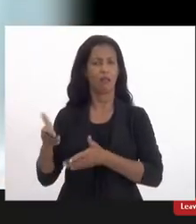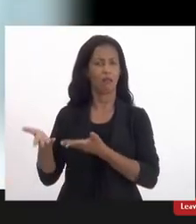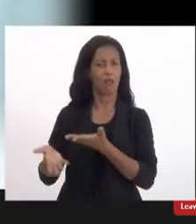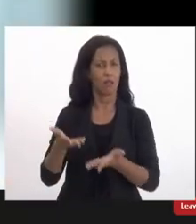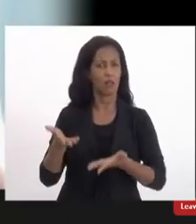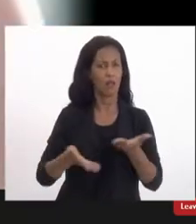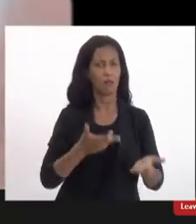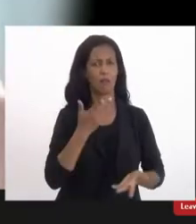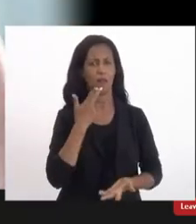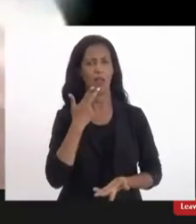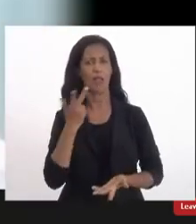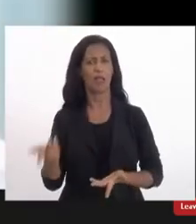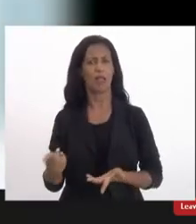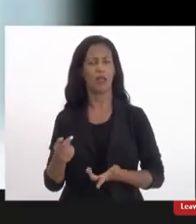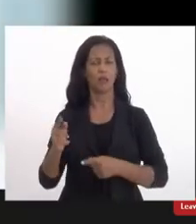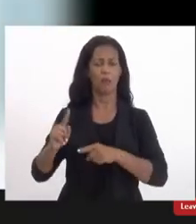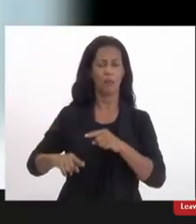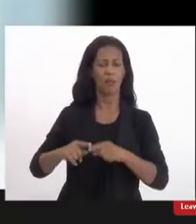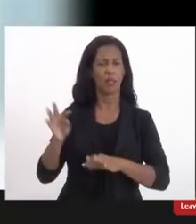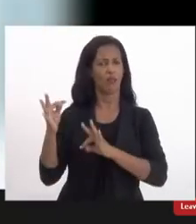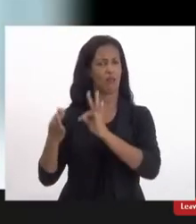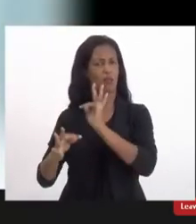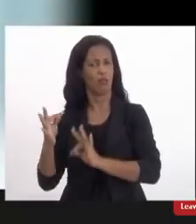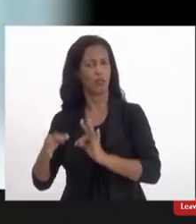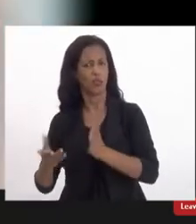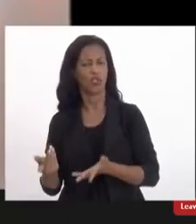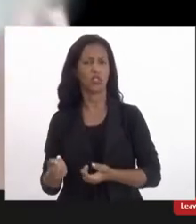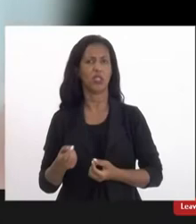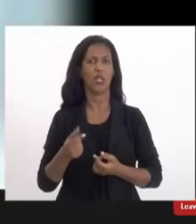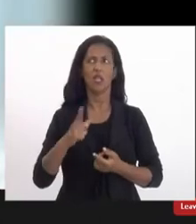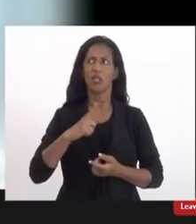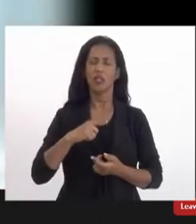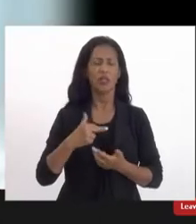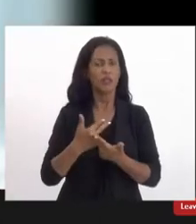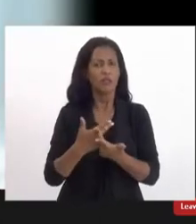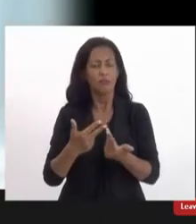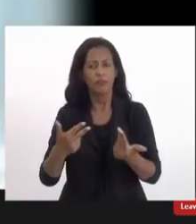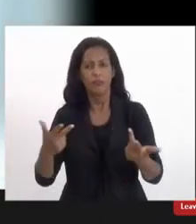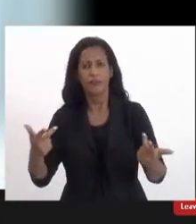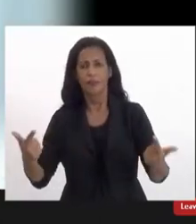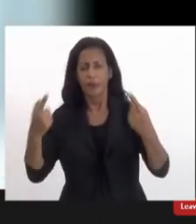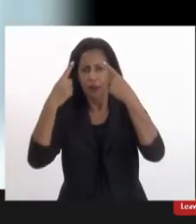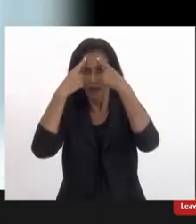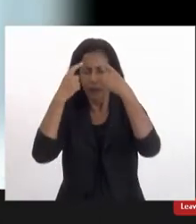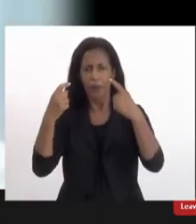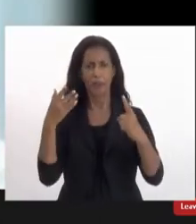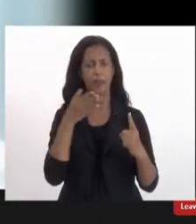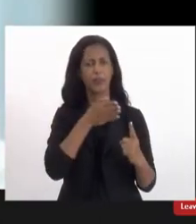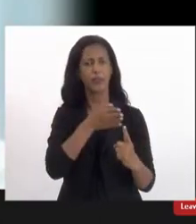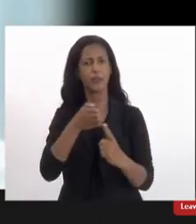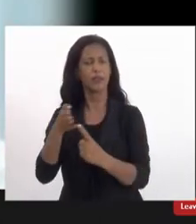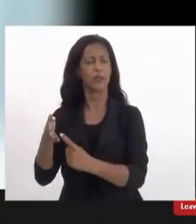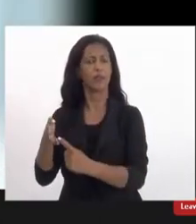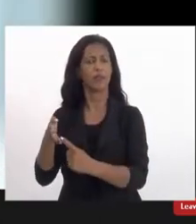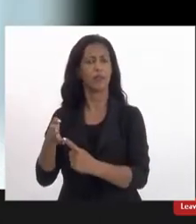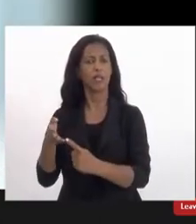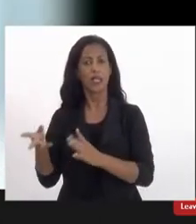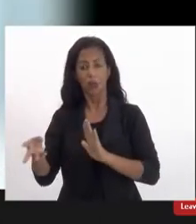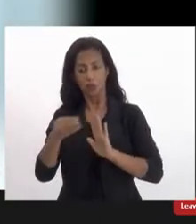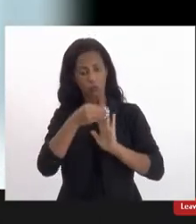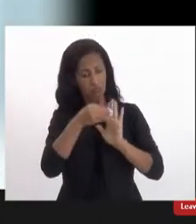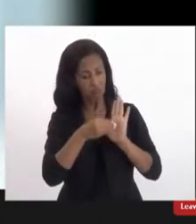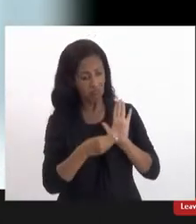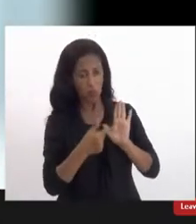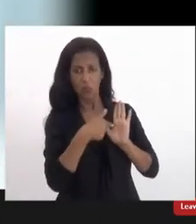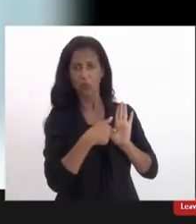a gente pode falar de retenção de equipamentos de tecnologia a gente tem violências específicas e elas não constam